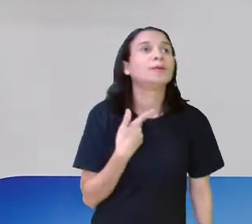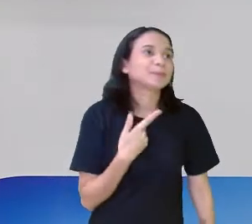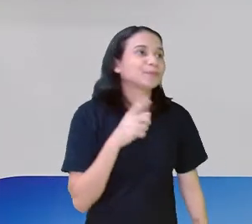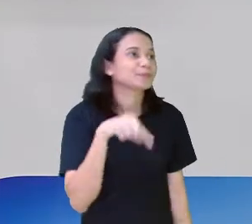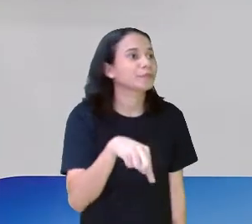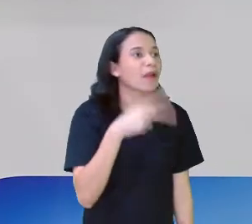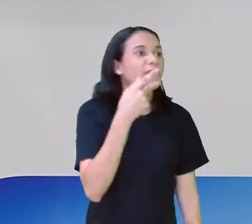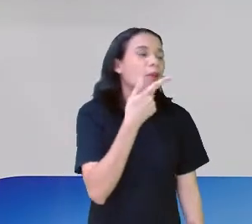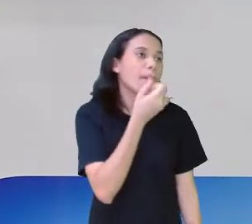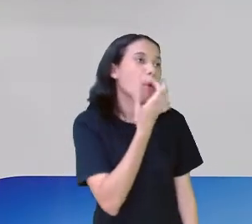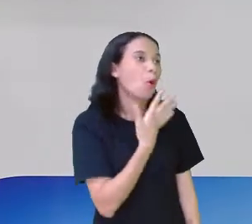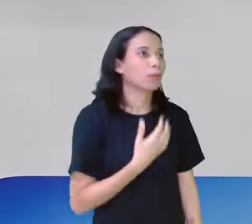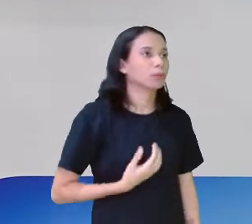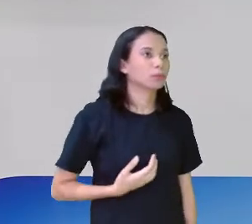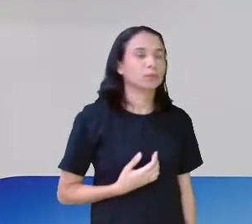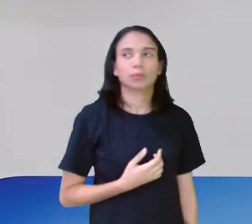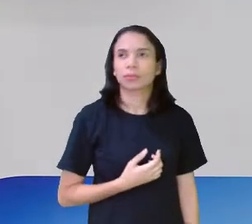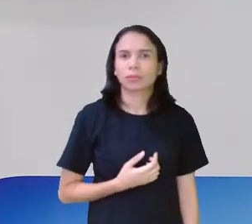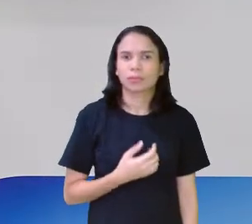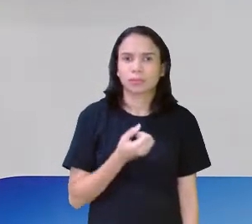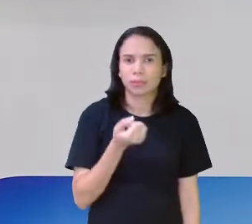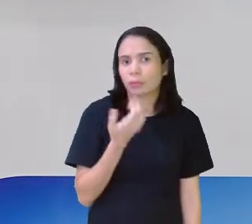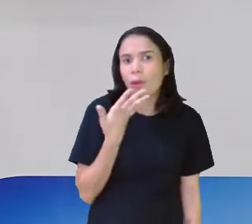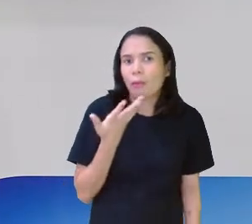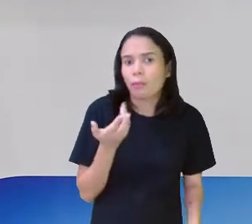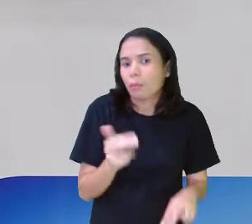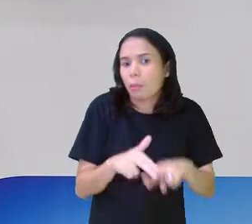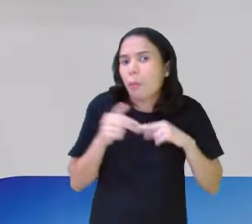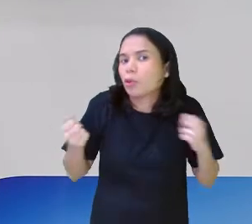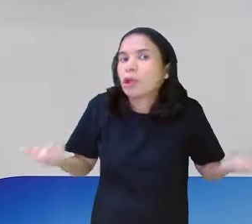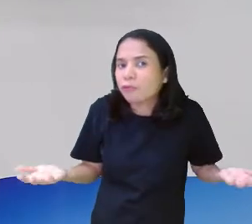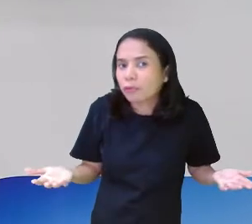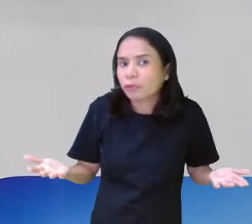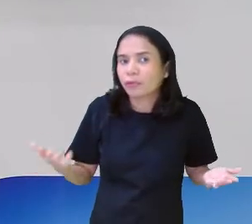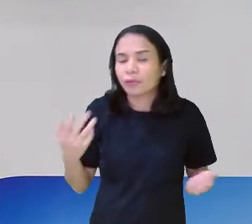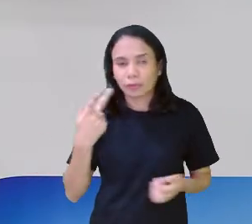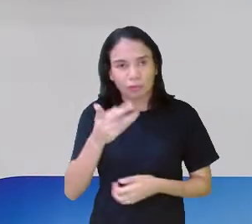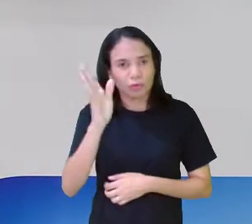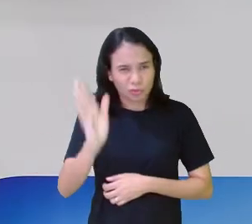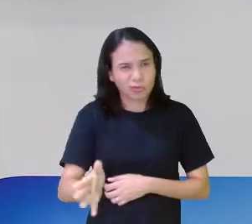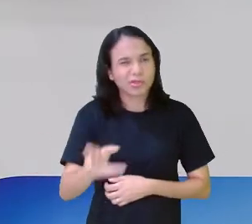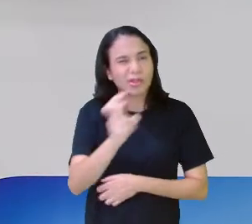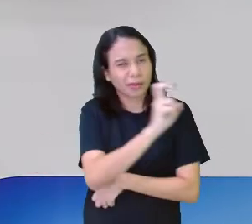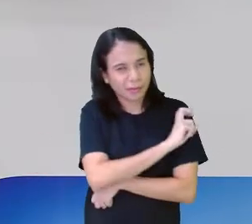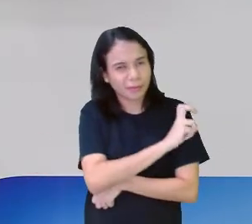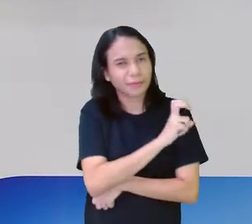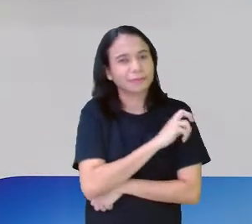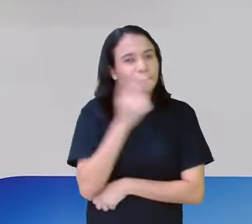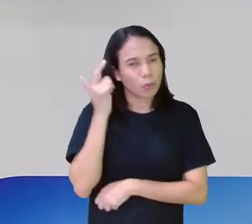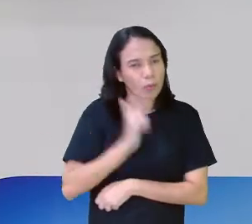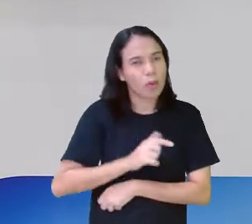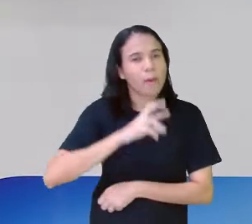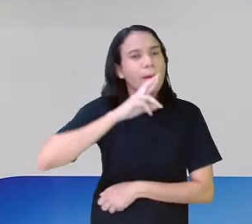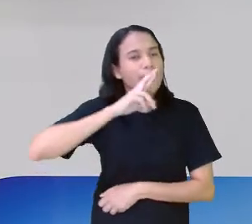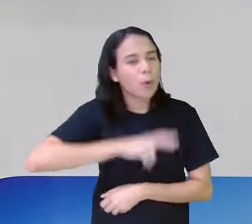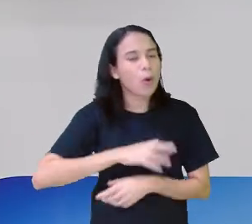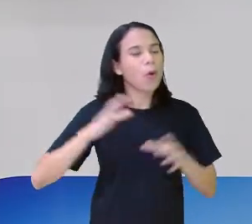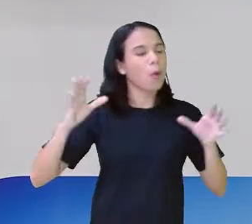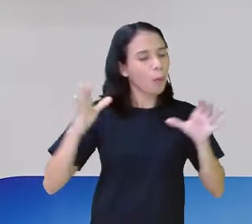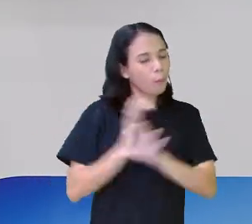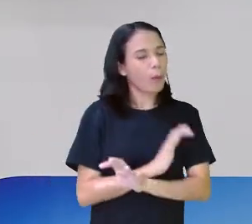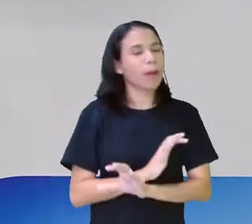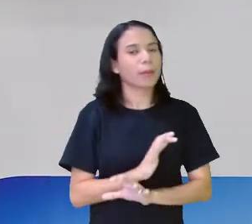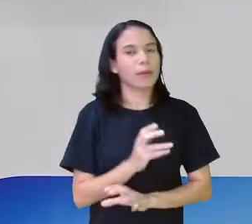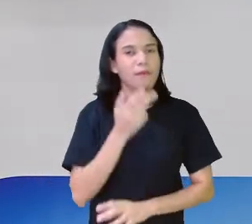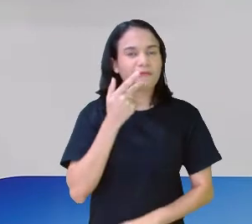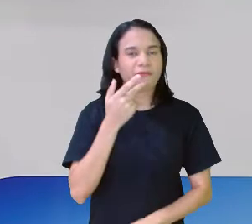ele achou bom. Fica muito vago. Você já está no quinto ano, já é uma pessoa que consegue, né? Colocar uma resposta mais completa. Então, você